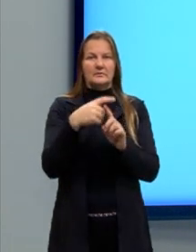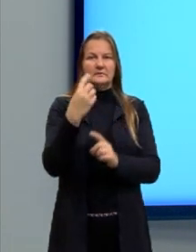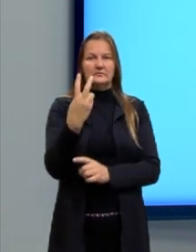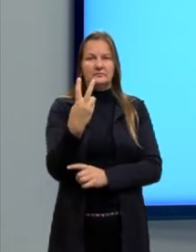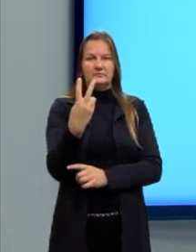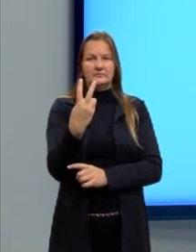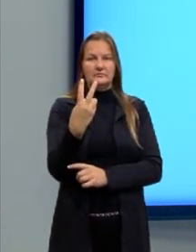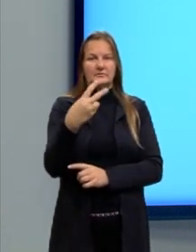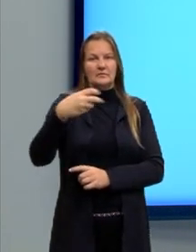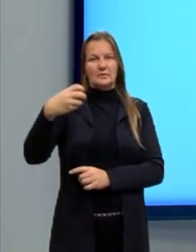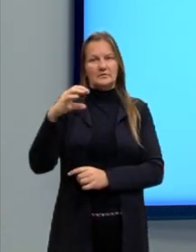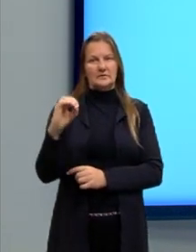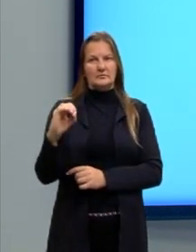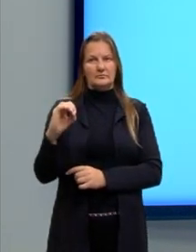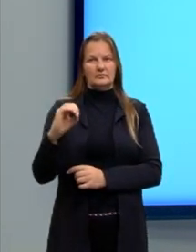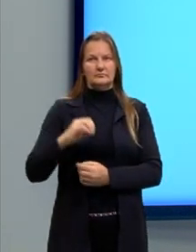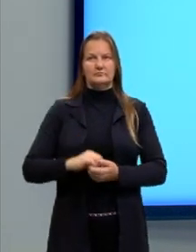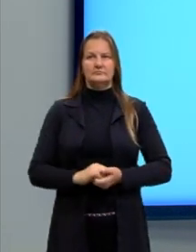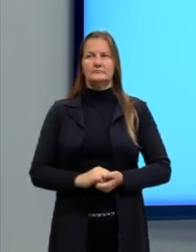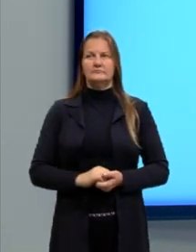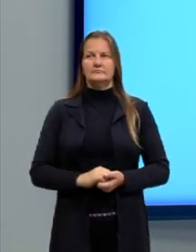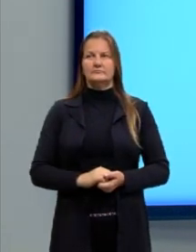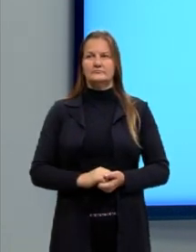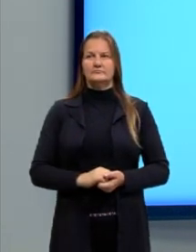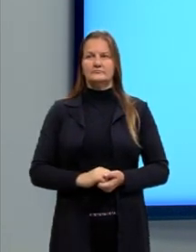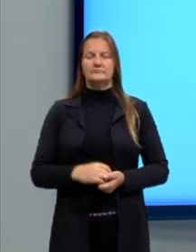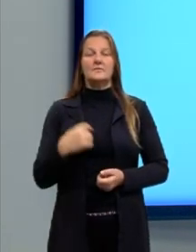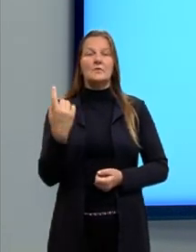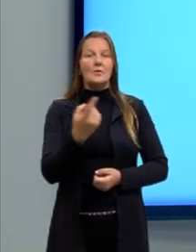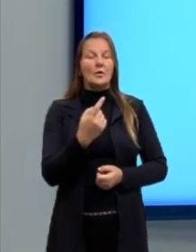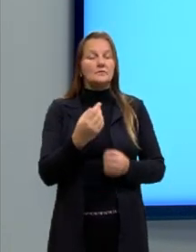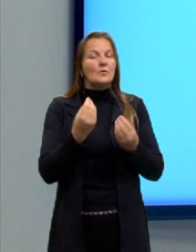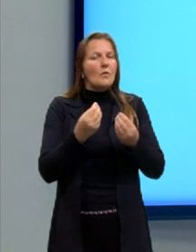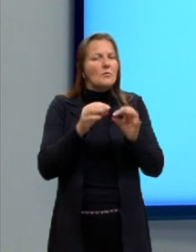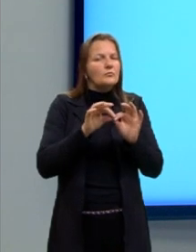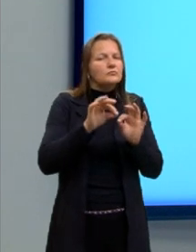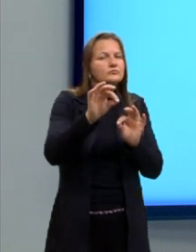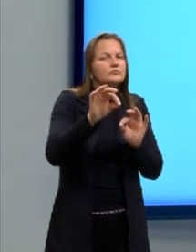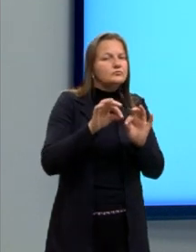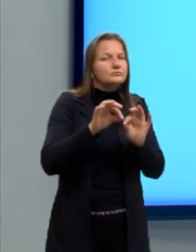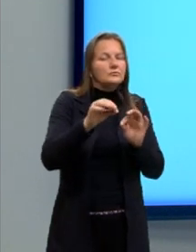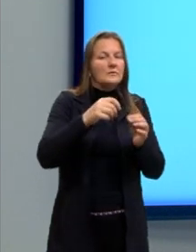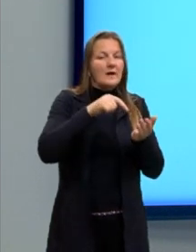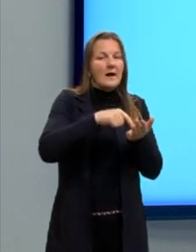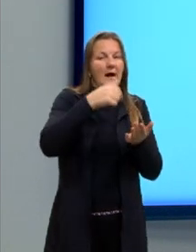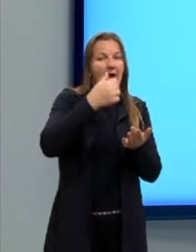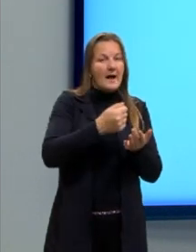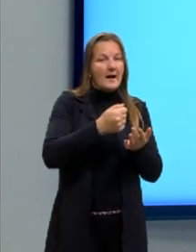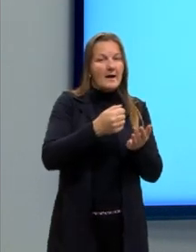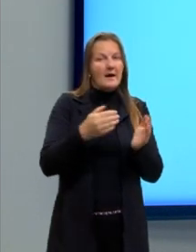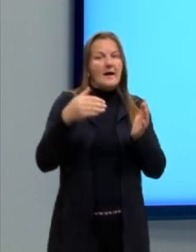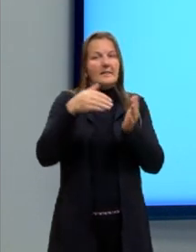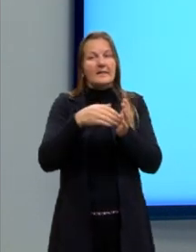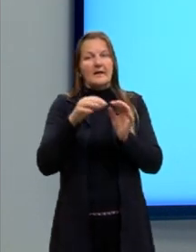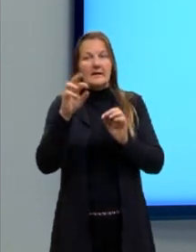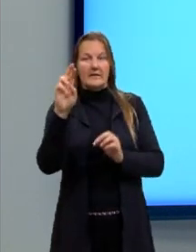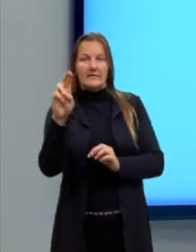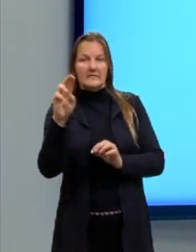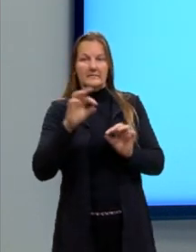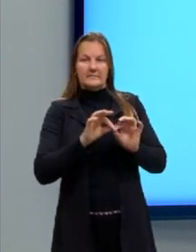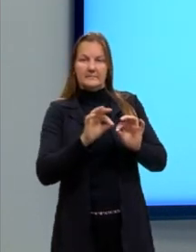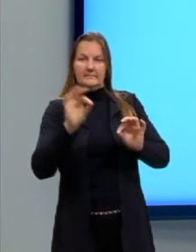2 igual a zero. Então, nós vamos estabelecer a distância do ponto A até a reta R,